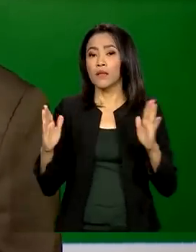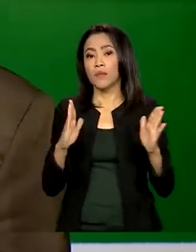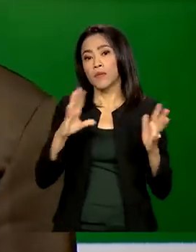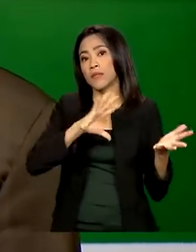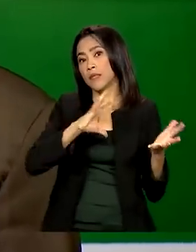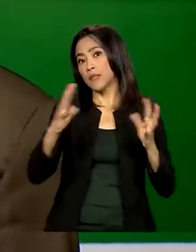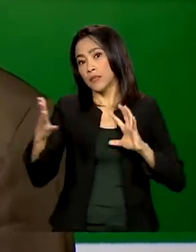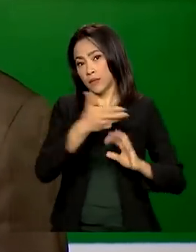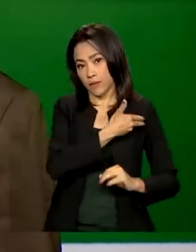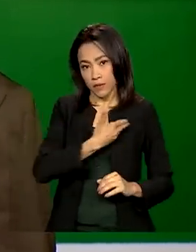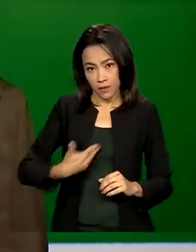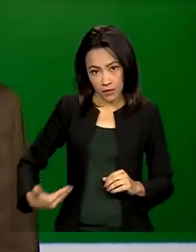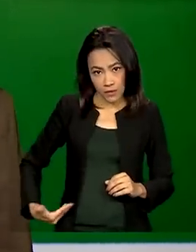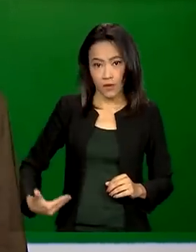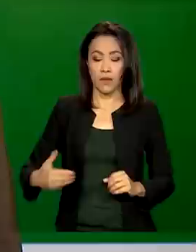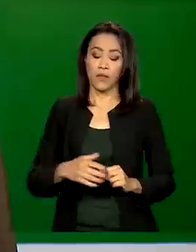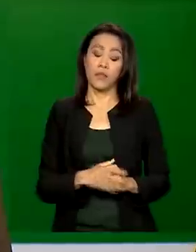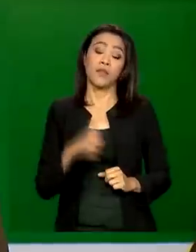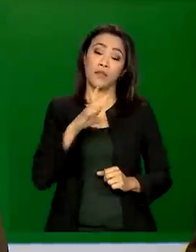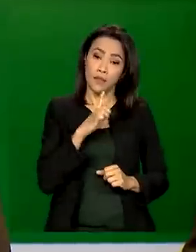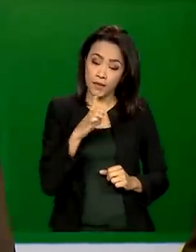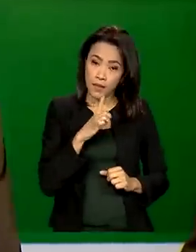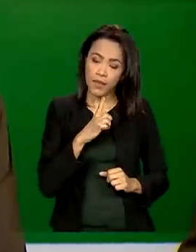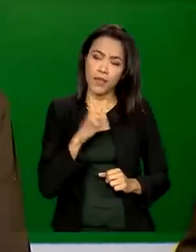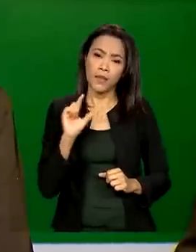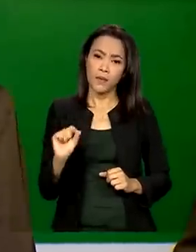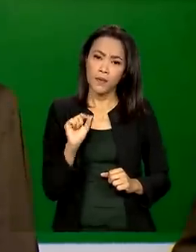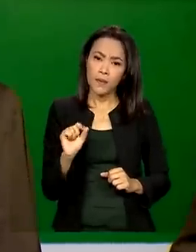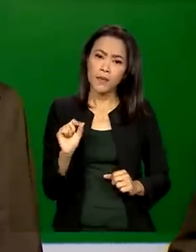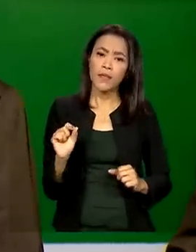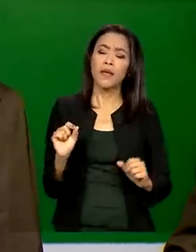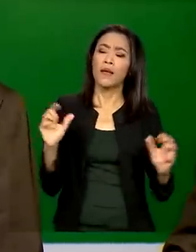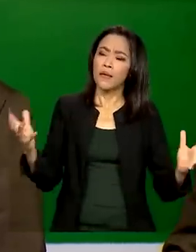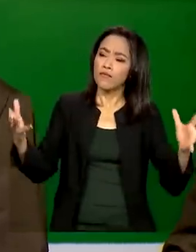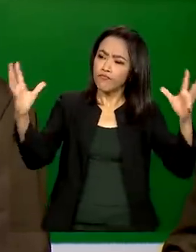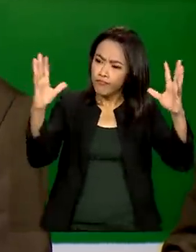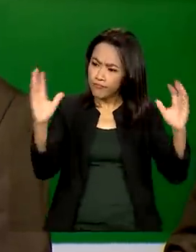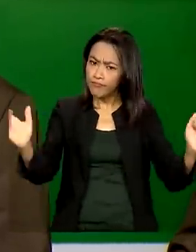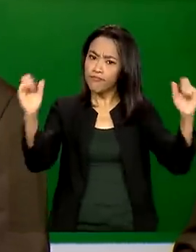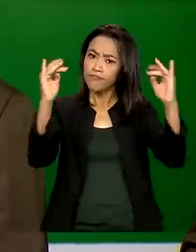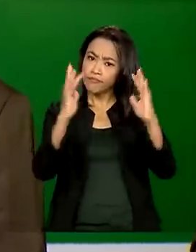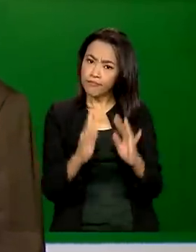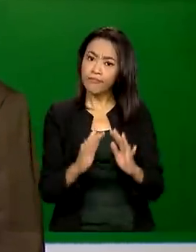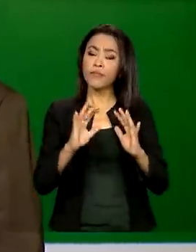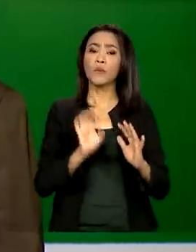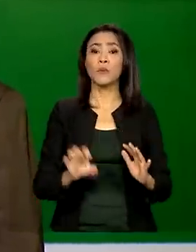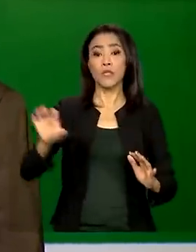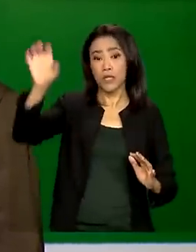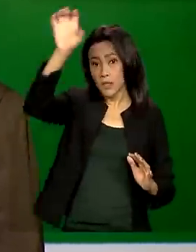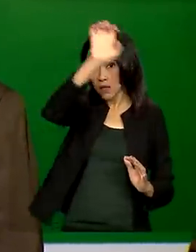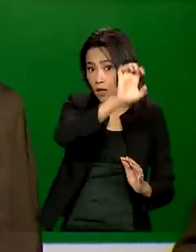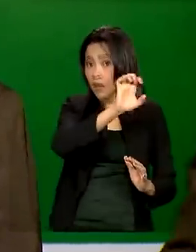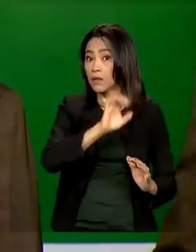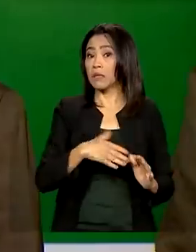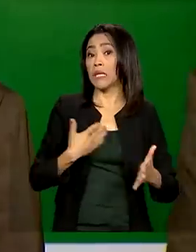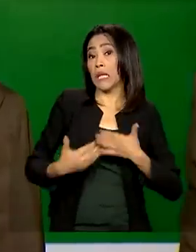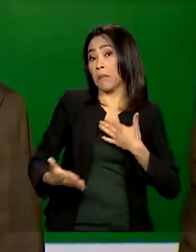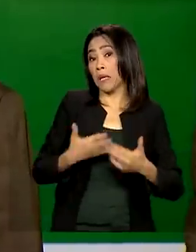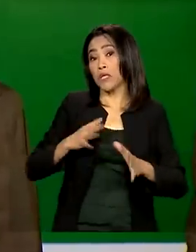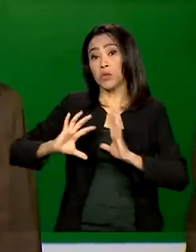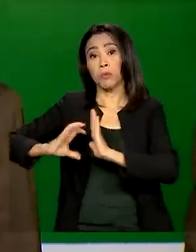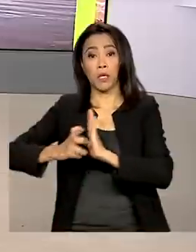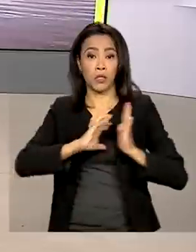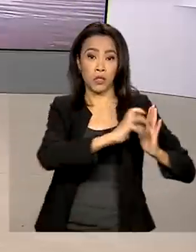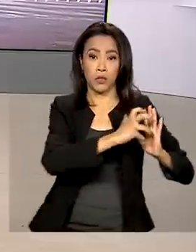tem recebido a acolhida intensa por parte das autoridades estaduais, independentemente de posição partidária.